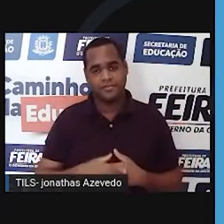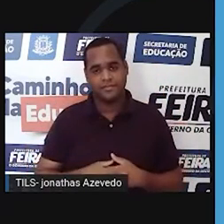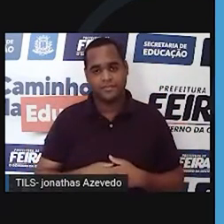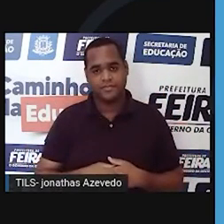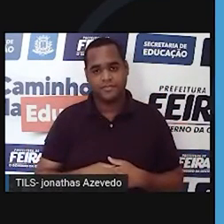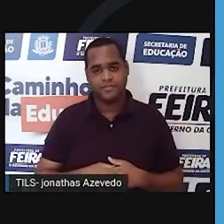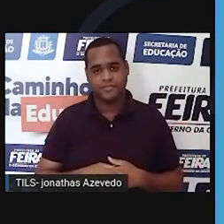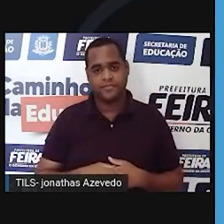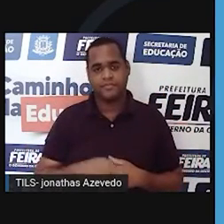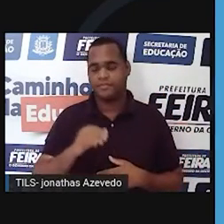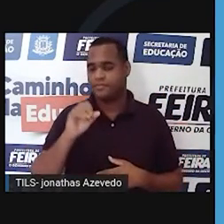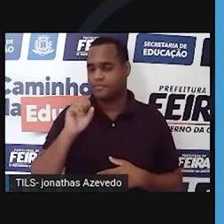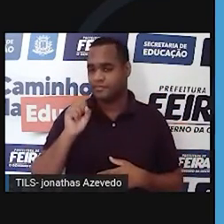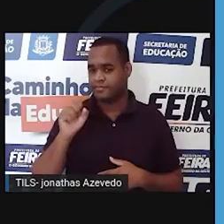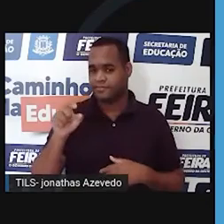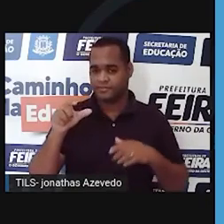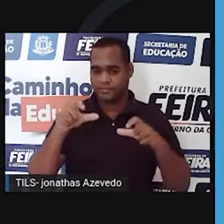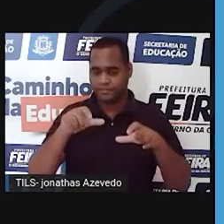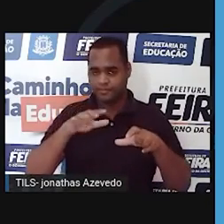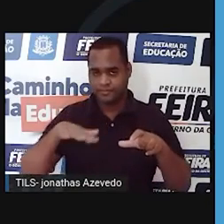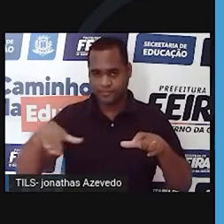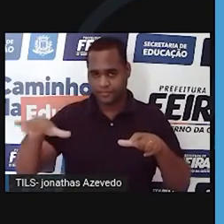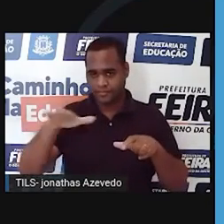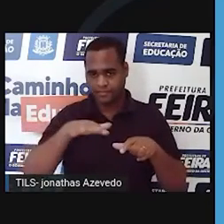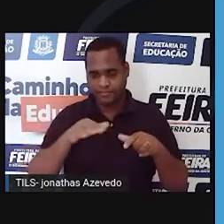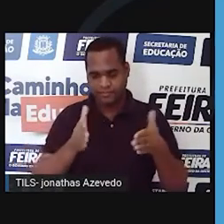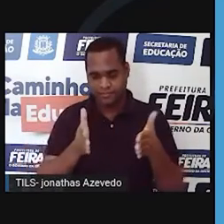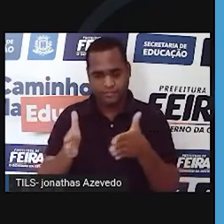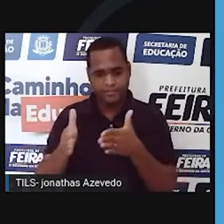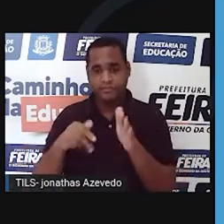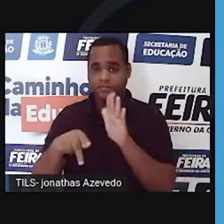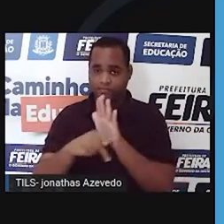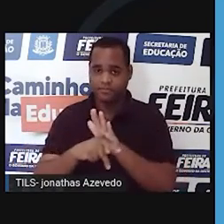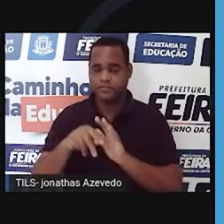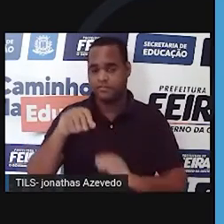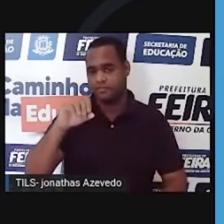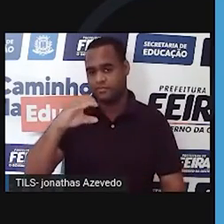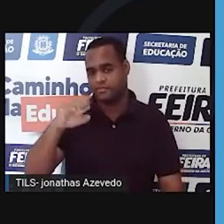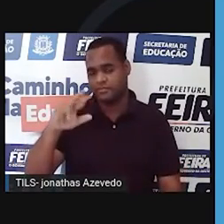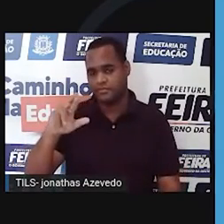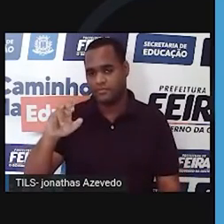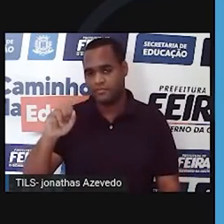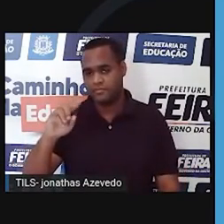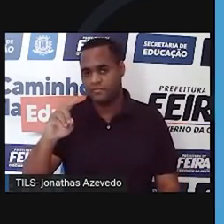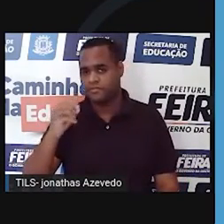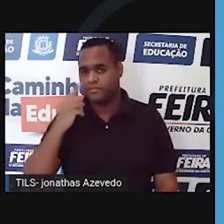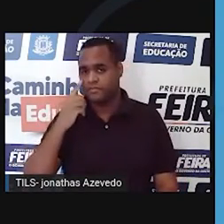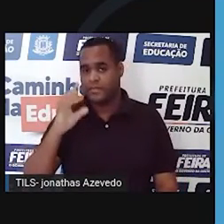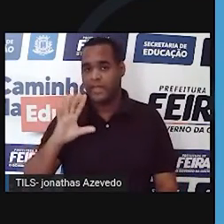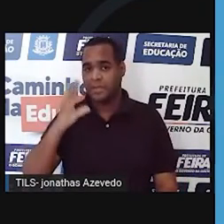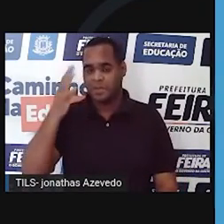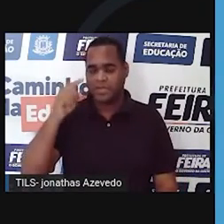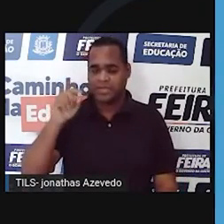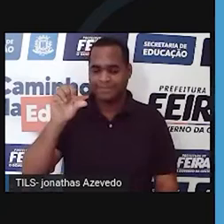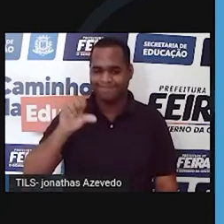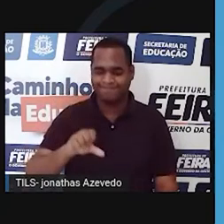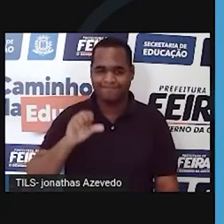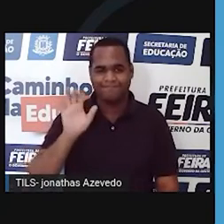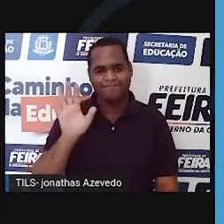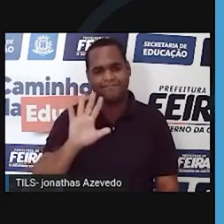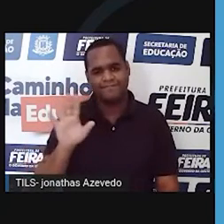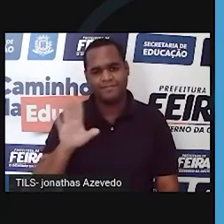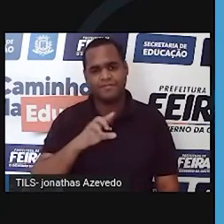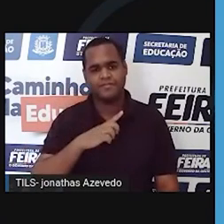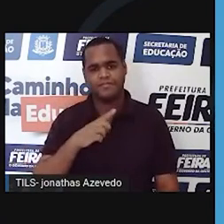das doze regiões hidrográficas brasileiras têm nascentes no cerrado. Então, comprometer a existência do cerrado significa